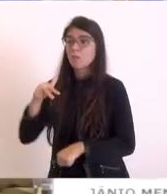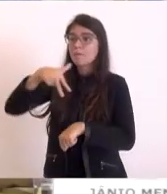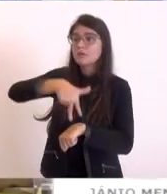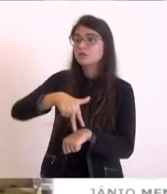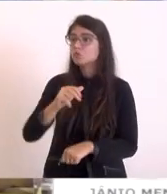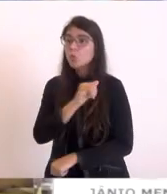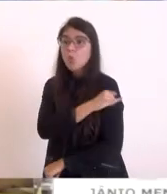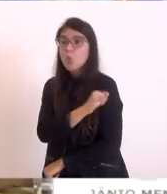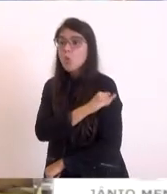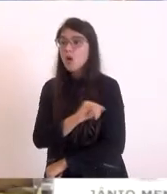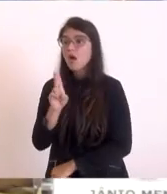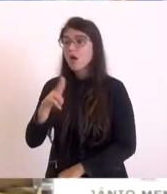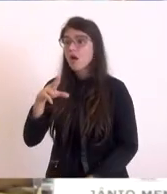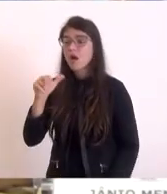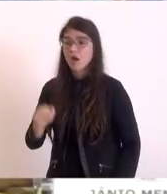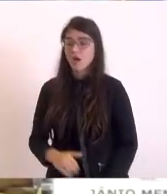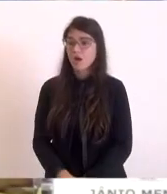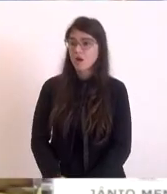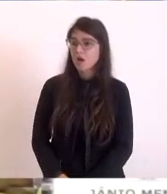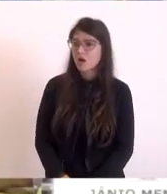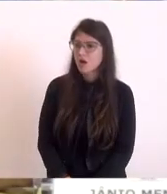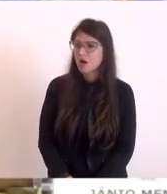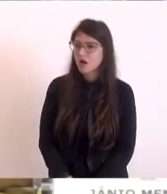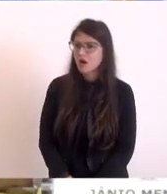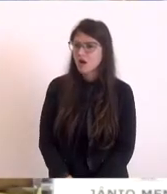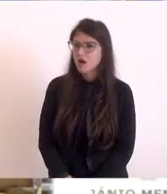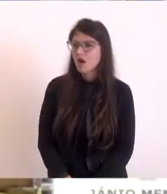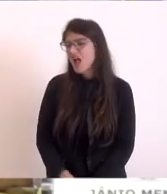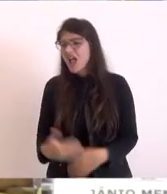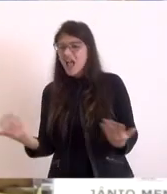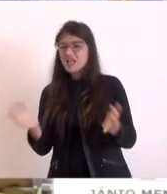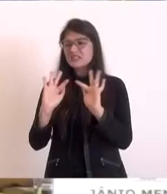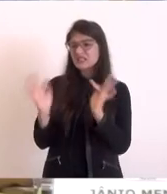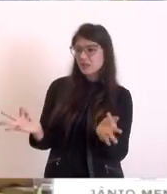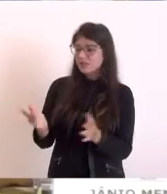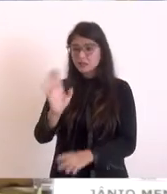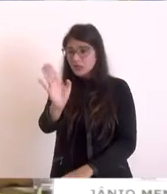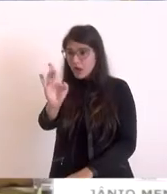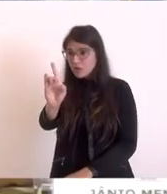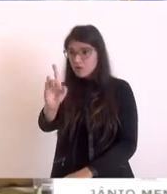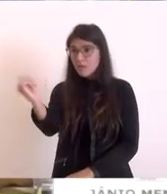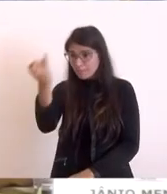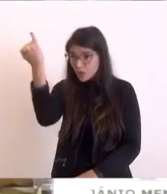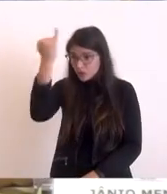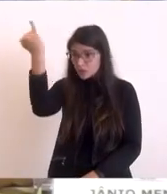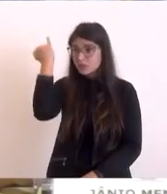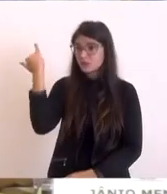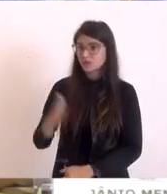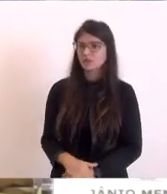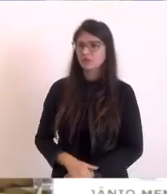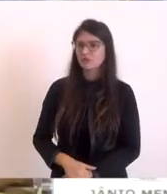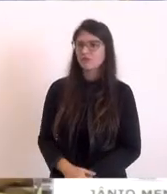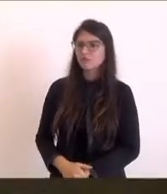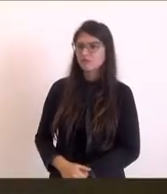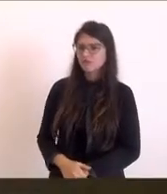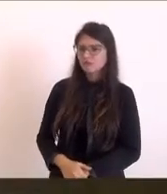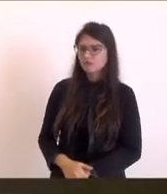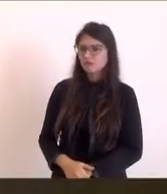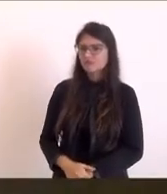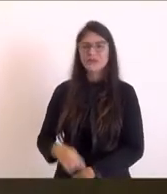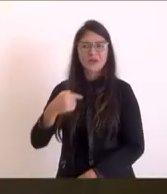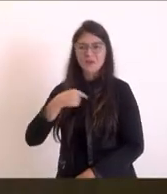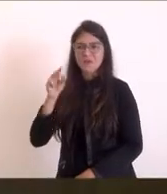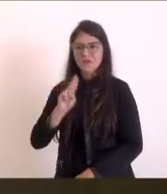às vezes vocês podem mas isso é tão simples não é não é importante eu agora só uso o